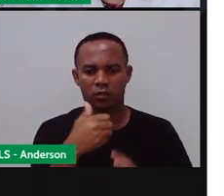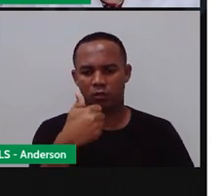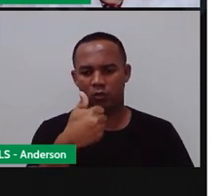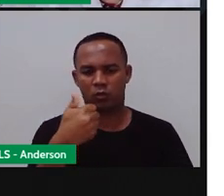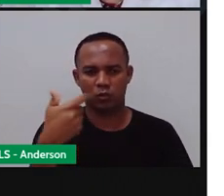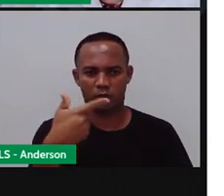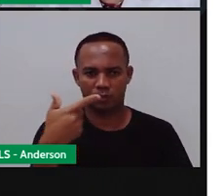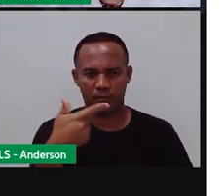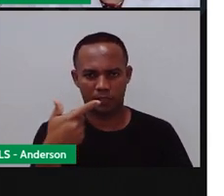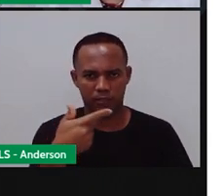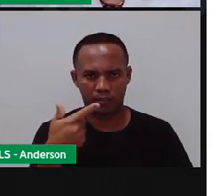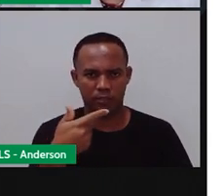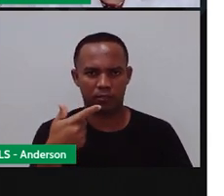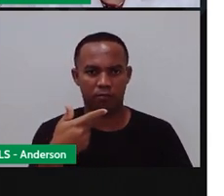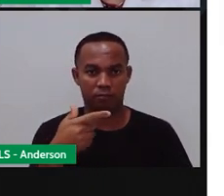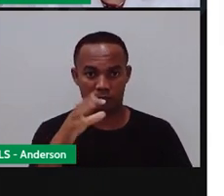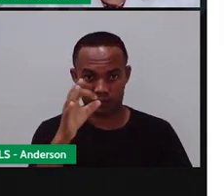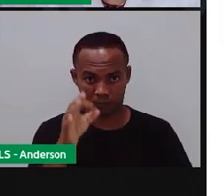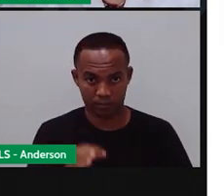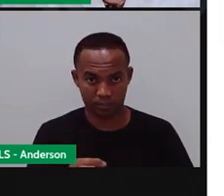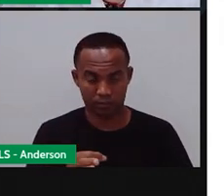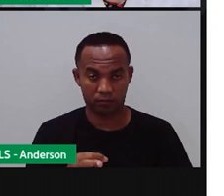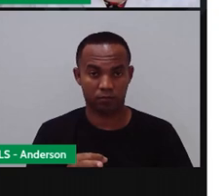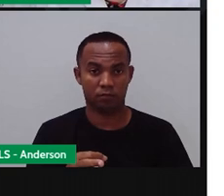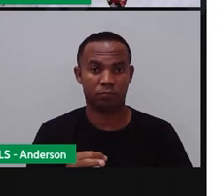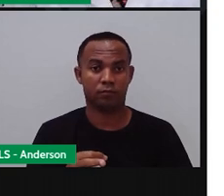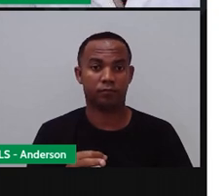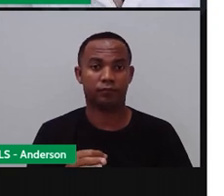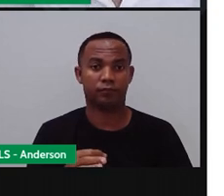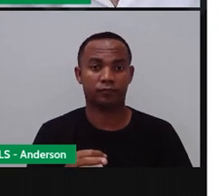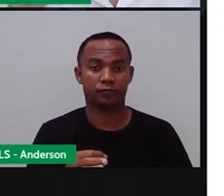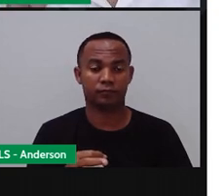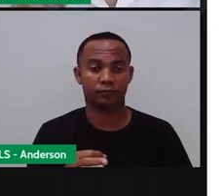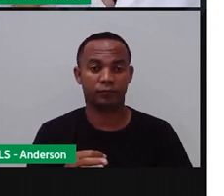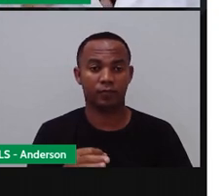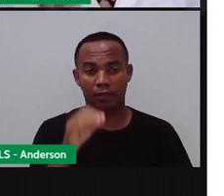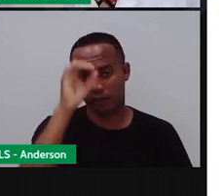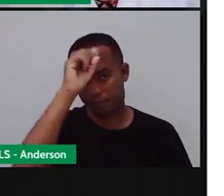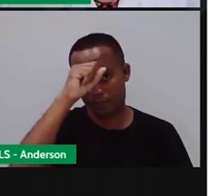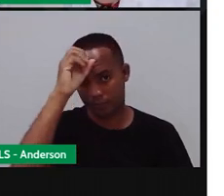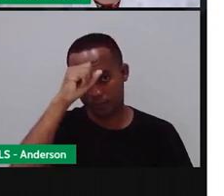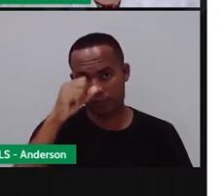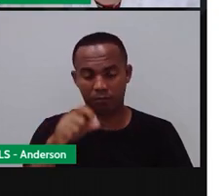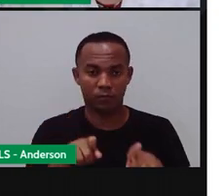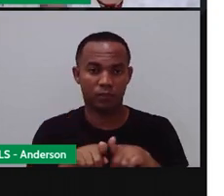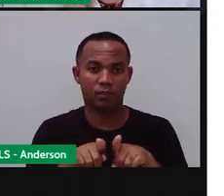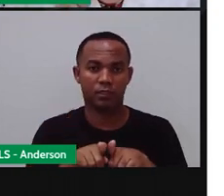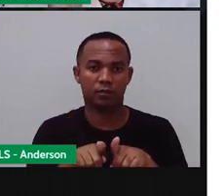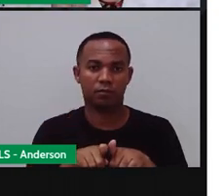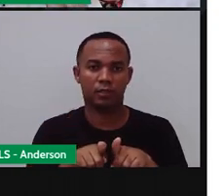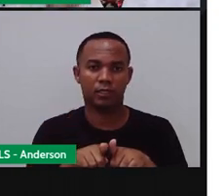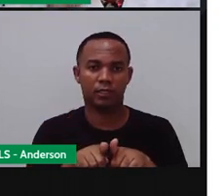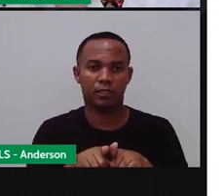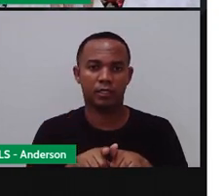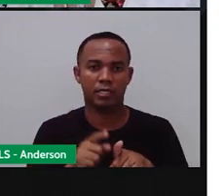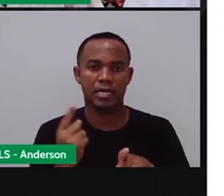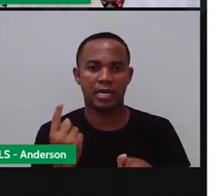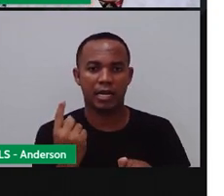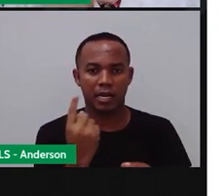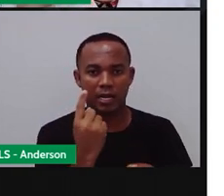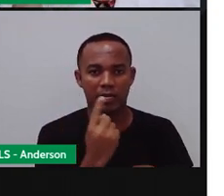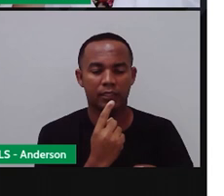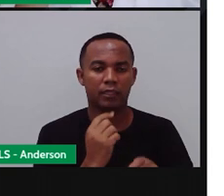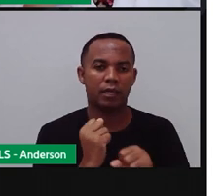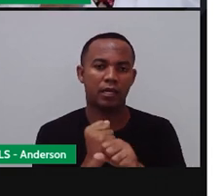meses, certo? Pronto. Aprendemos também que o seguinte, que a cada quatro anos,